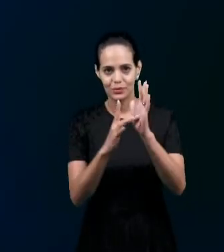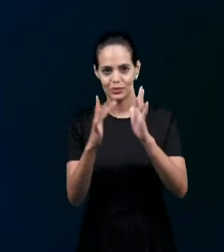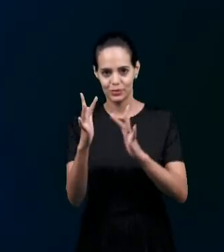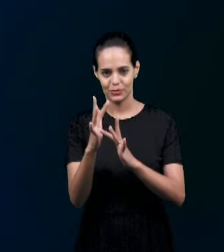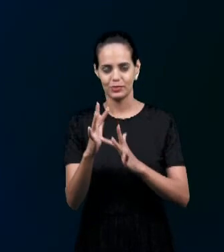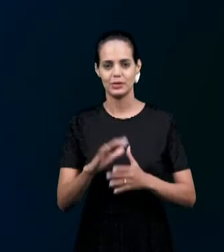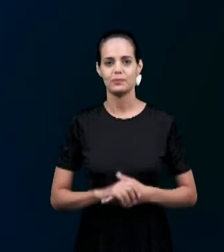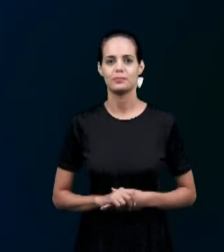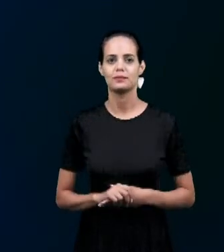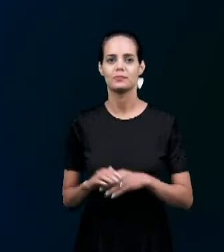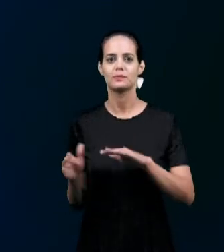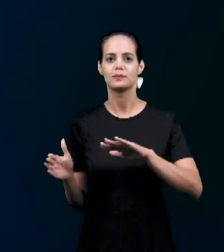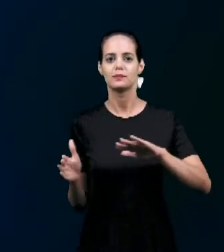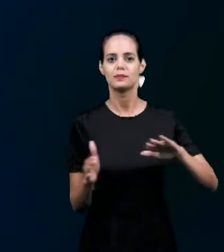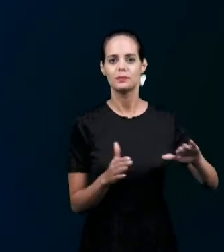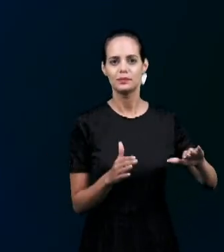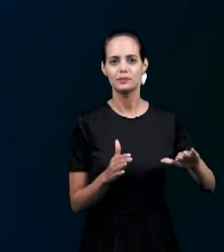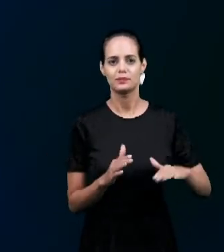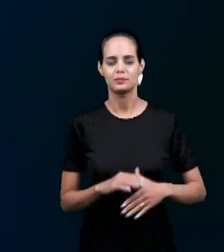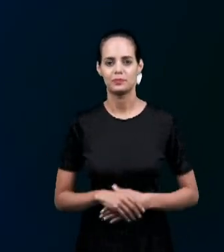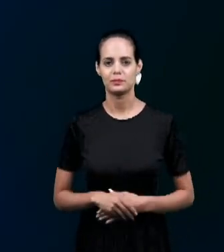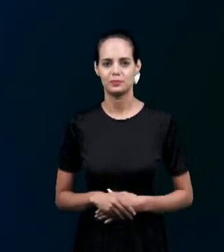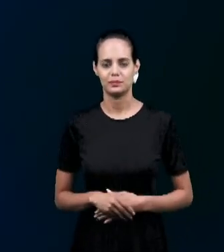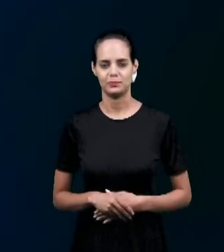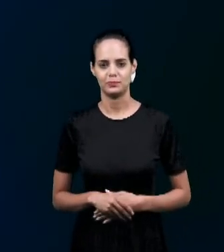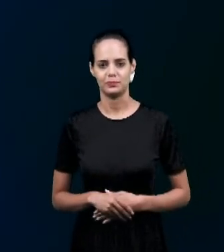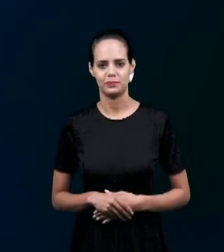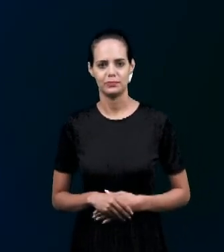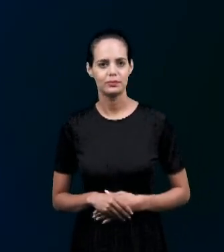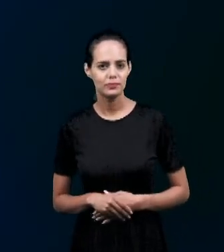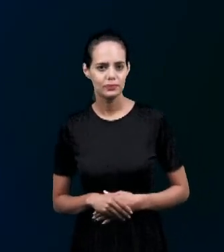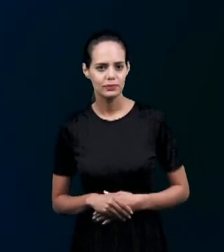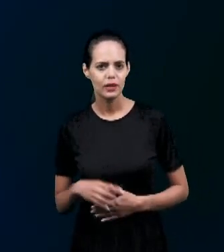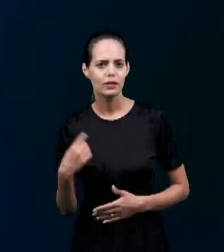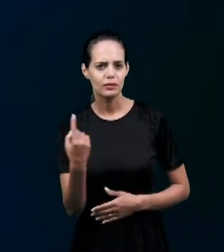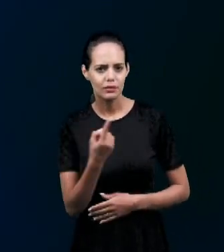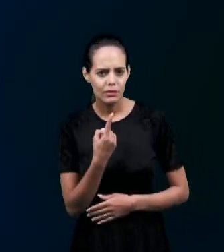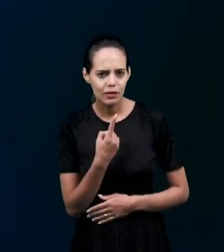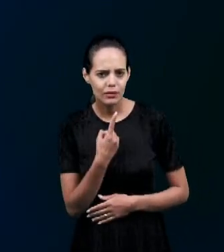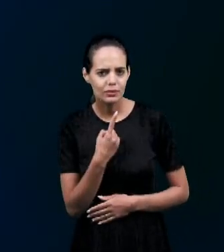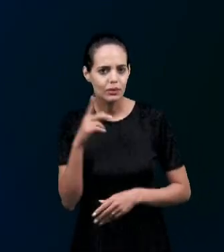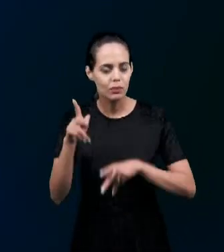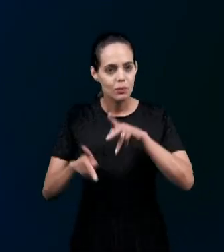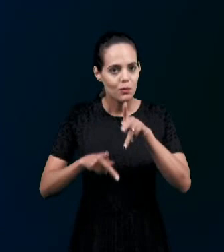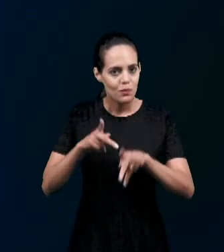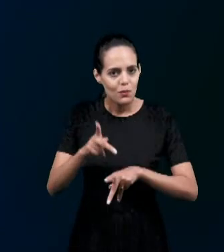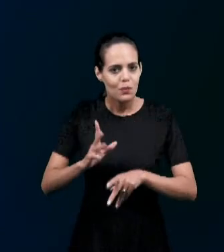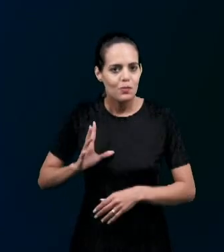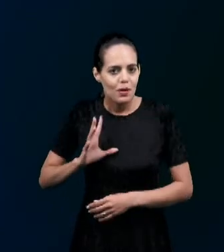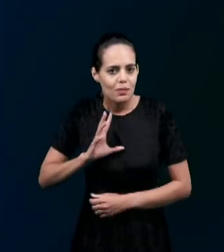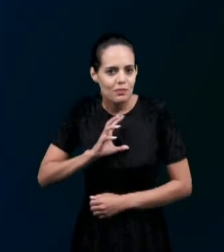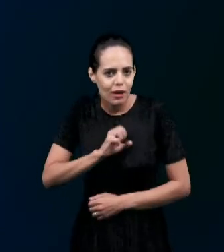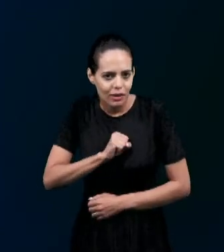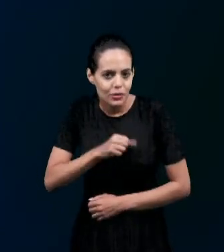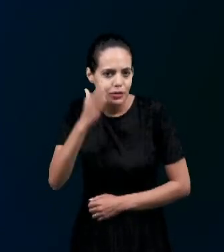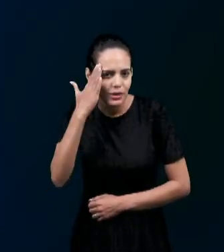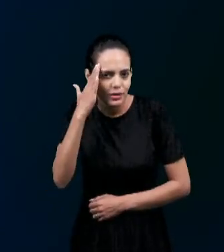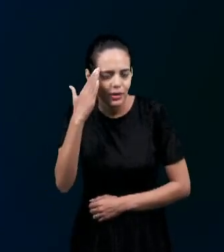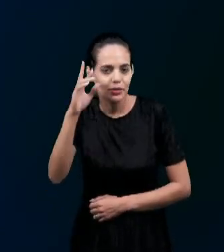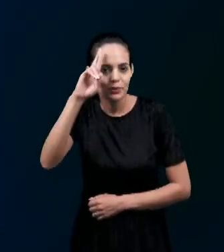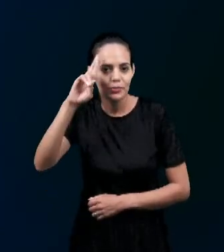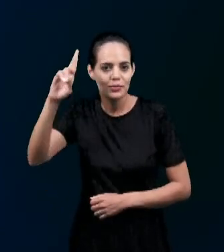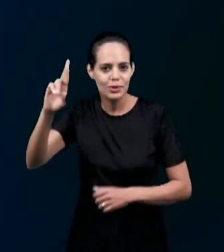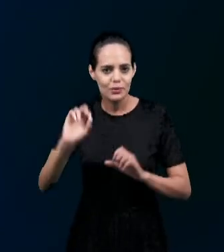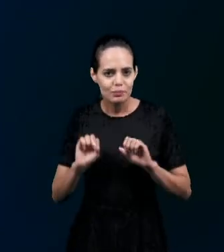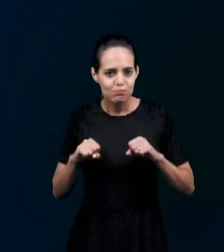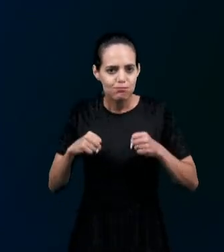foi comum Da nossa reunião É que nós somos O povo adquirido Entendendo Que o Senhor Nos resgatou Dando